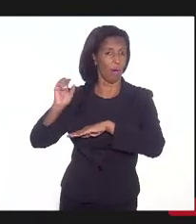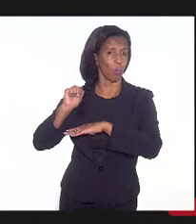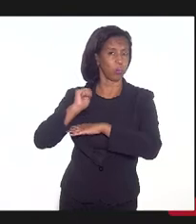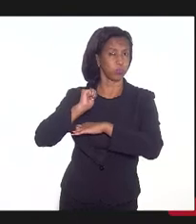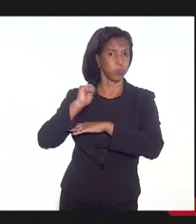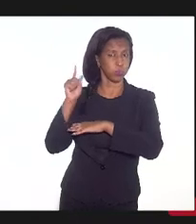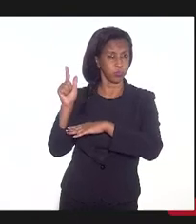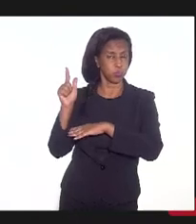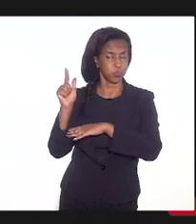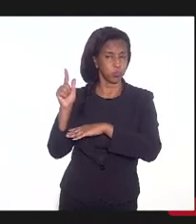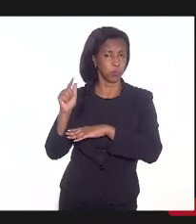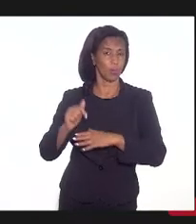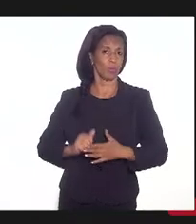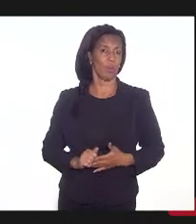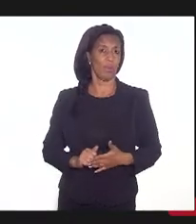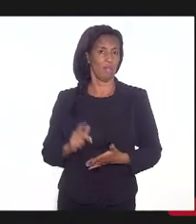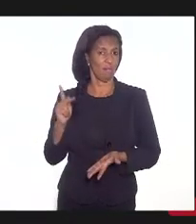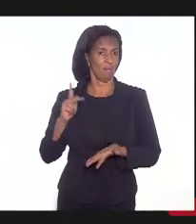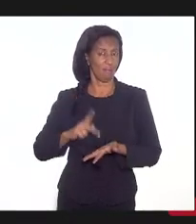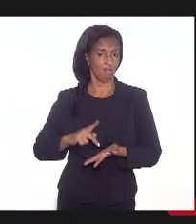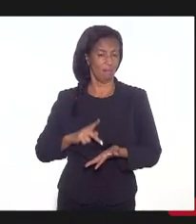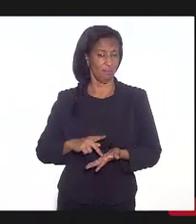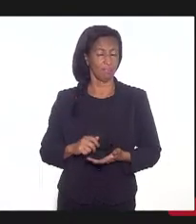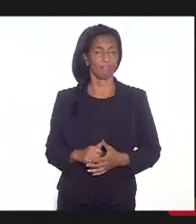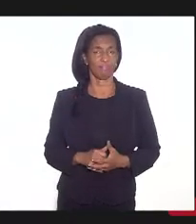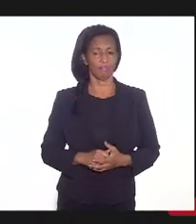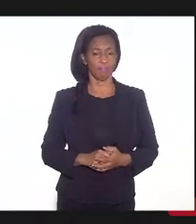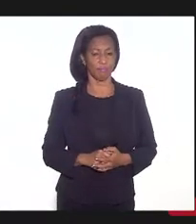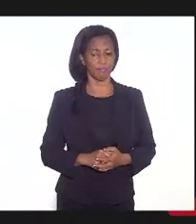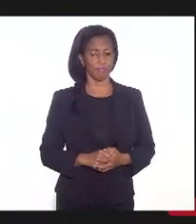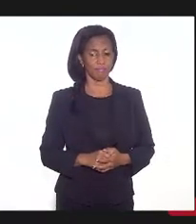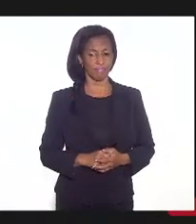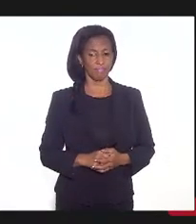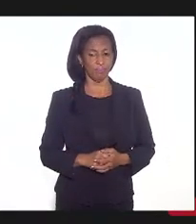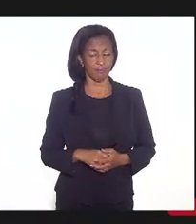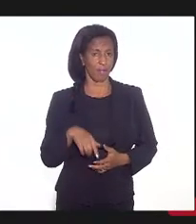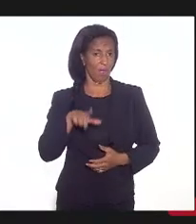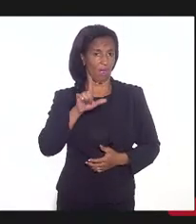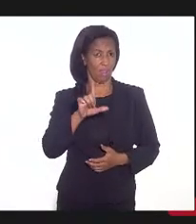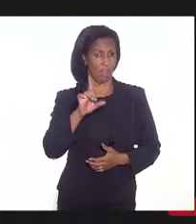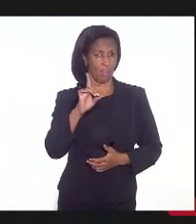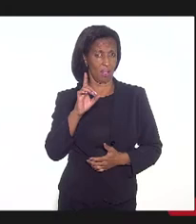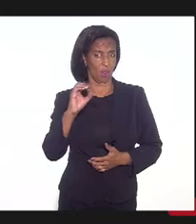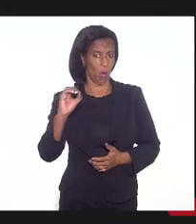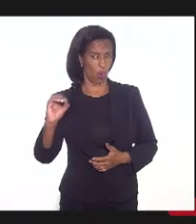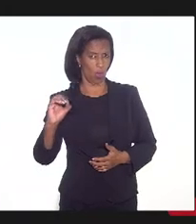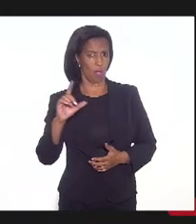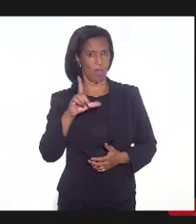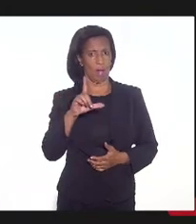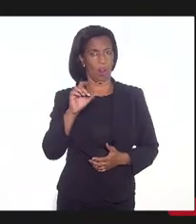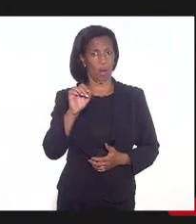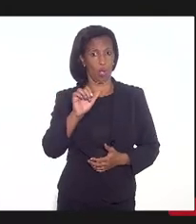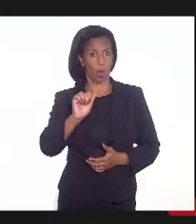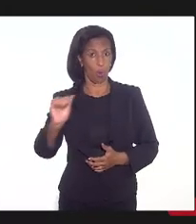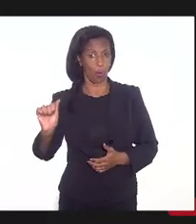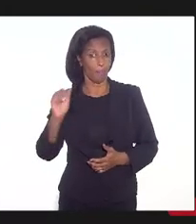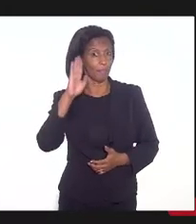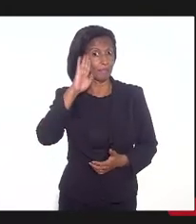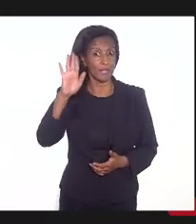o rombo real. Então, como a LDO e a LOA, e a LOA principalmente,